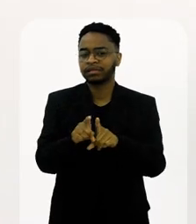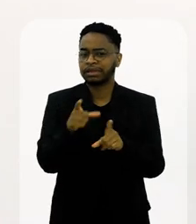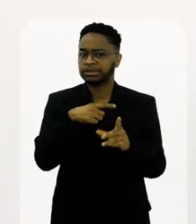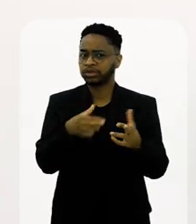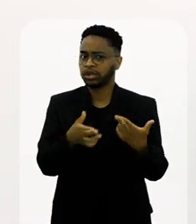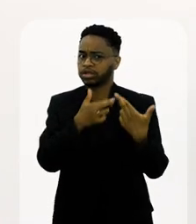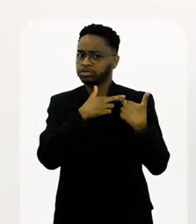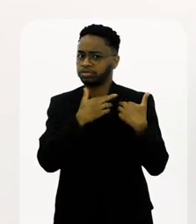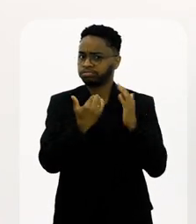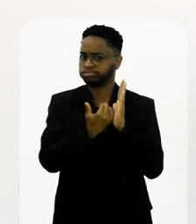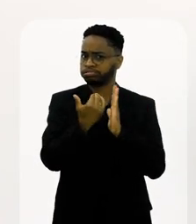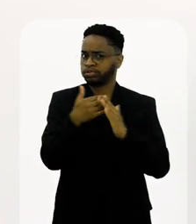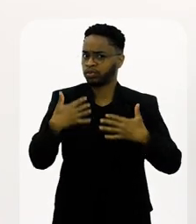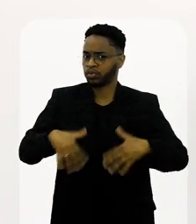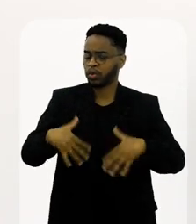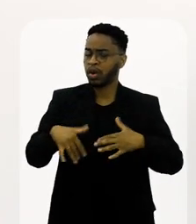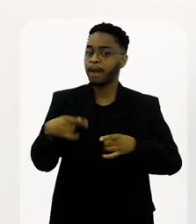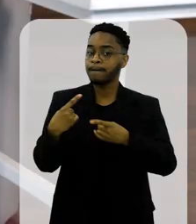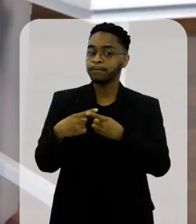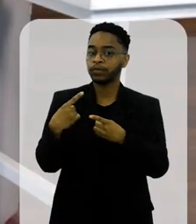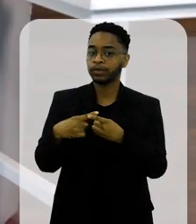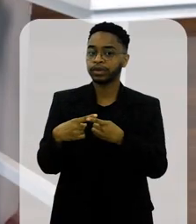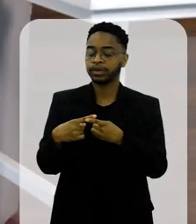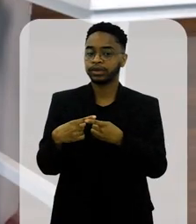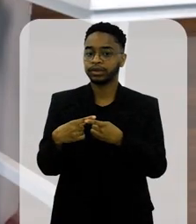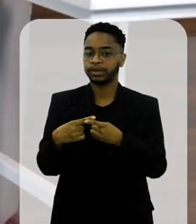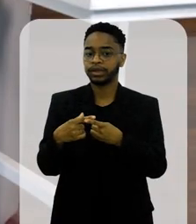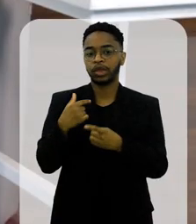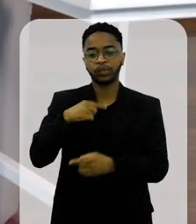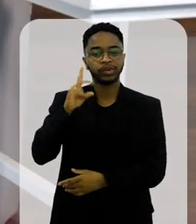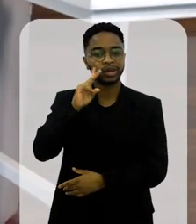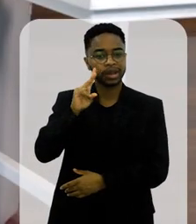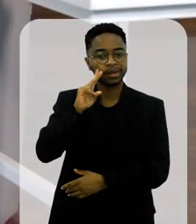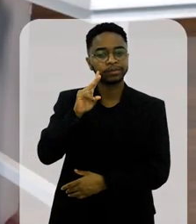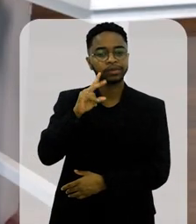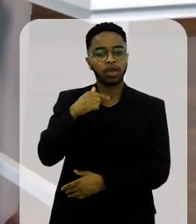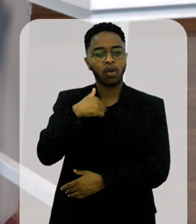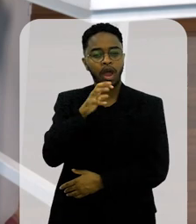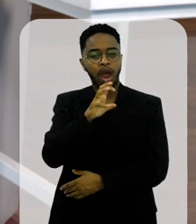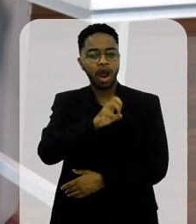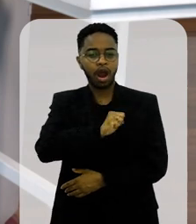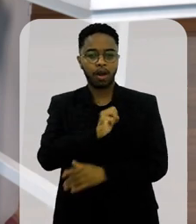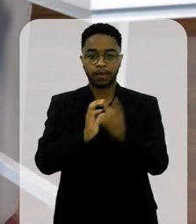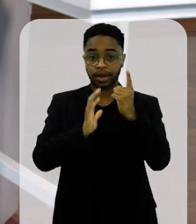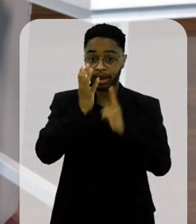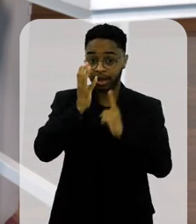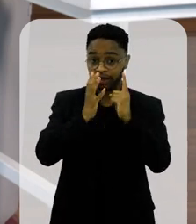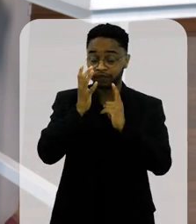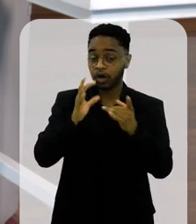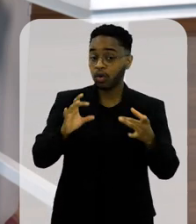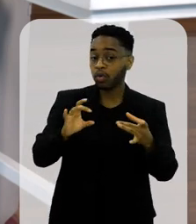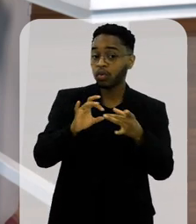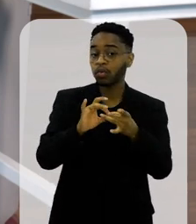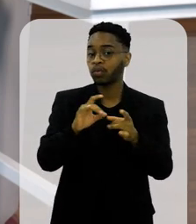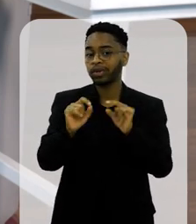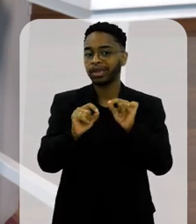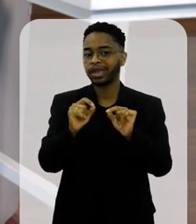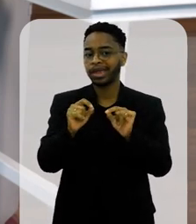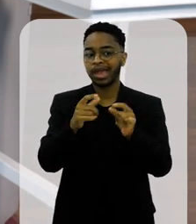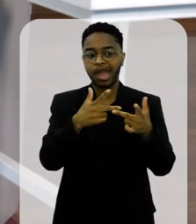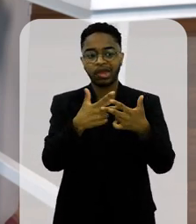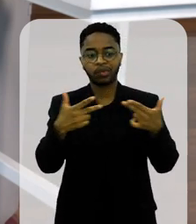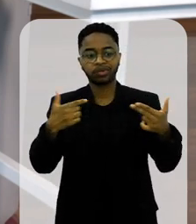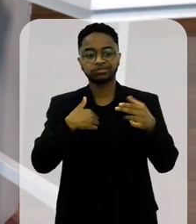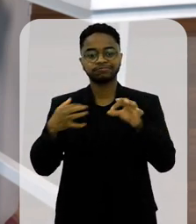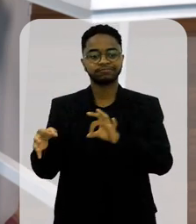muita responsabilidade, né, Mauro? Porque, assim, eu me lembro como a minha paixão pelo carnaval tem a ver com o que eu